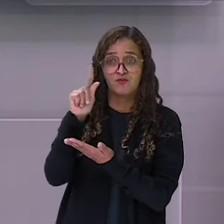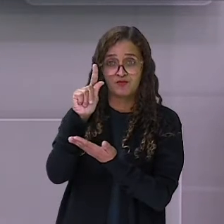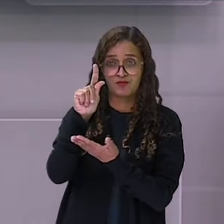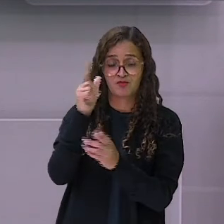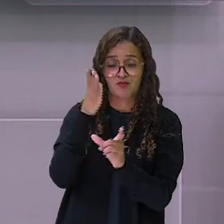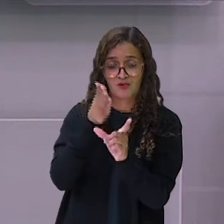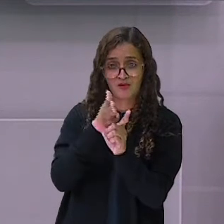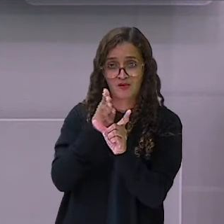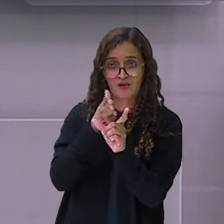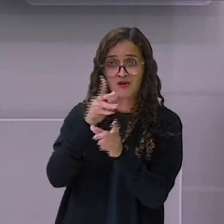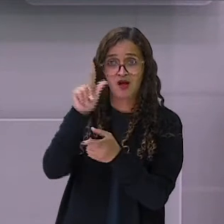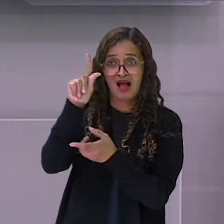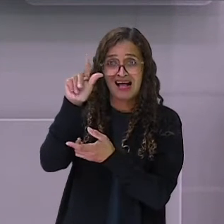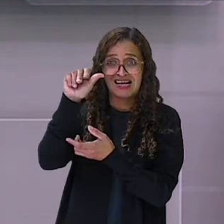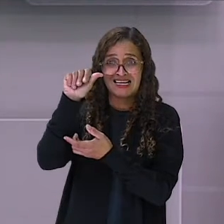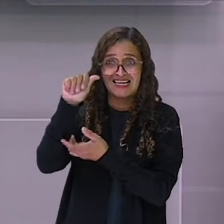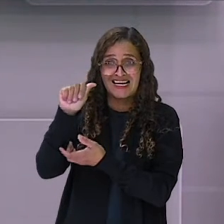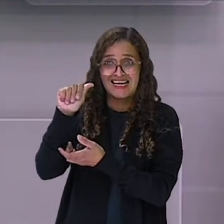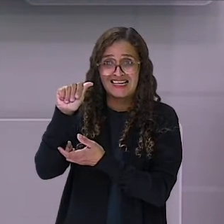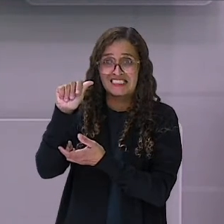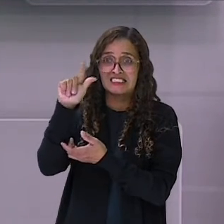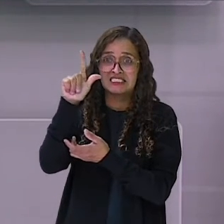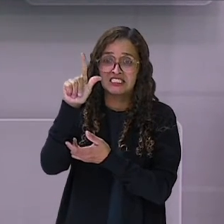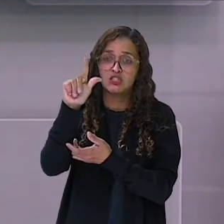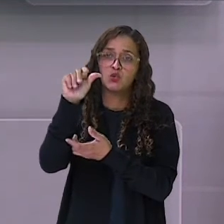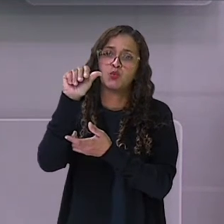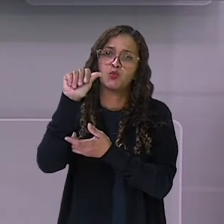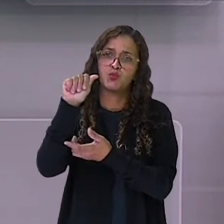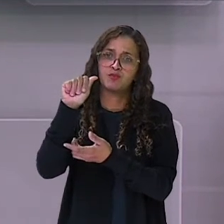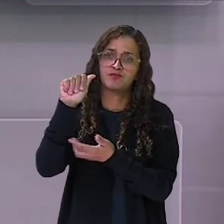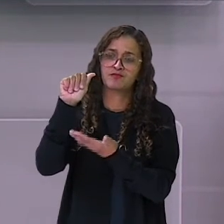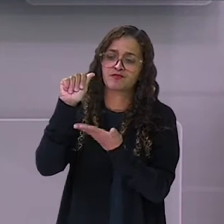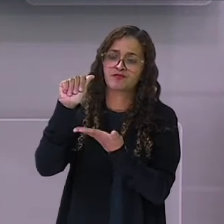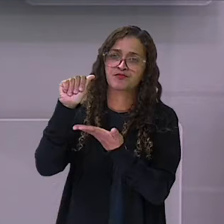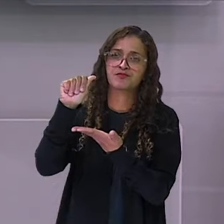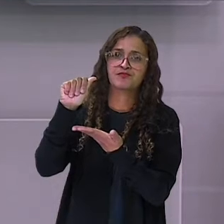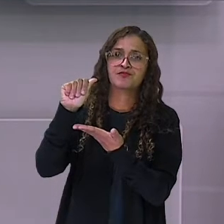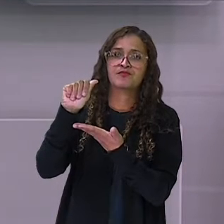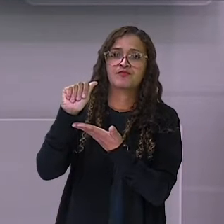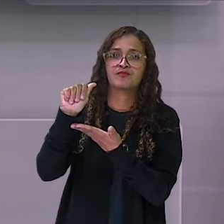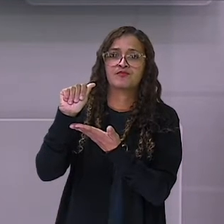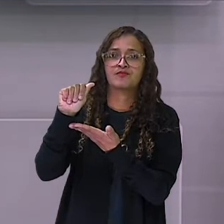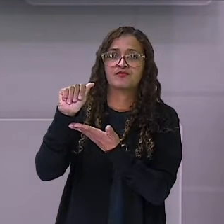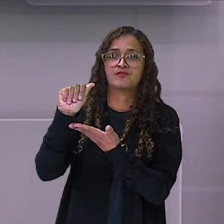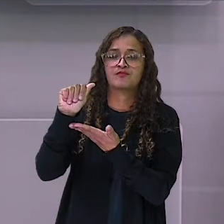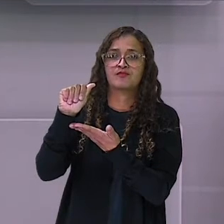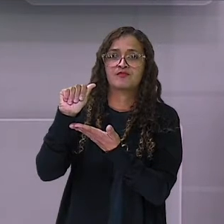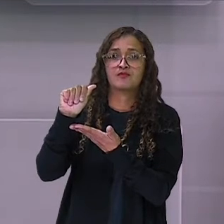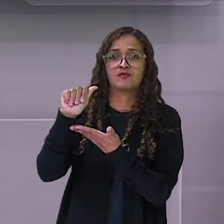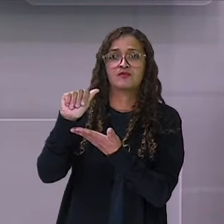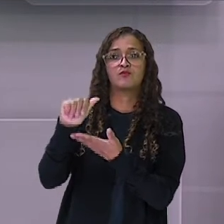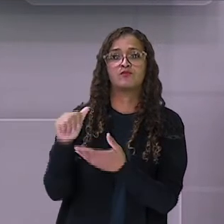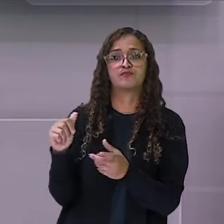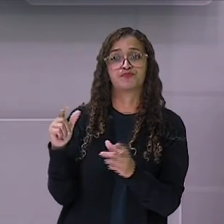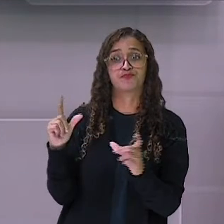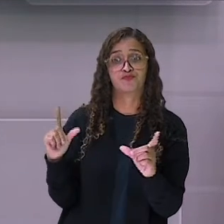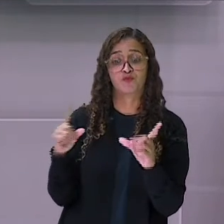gá, letra g, com a vogal a.